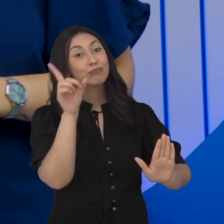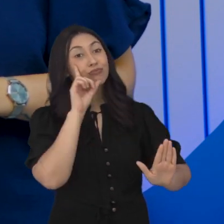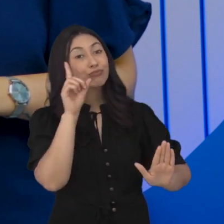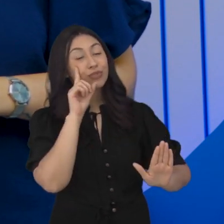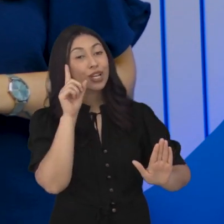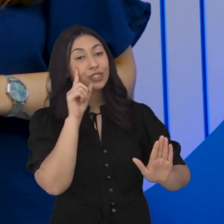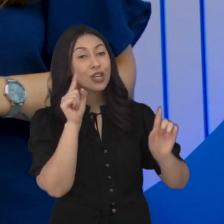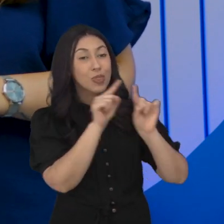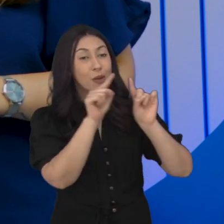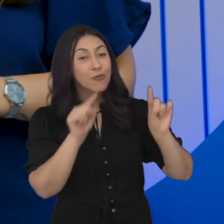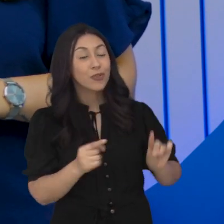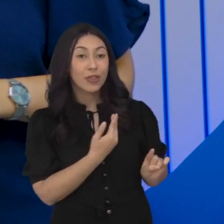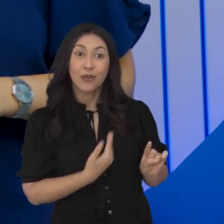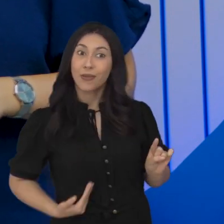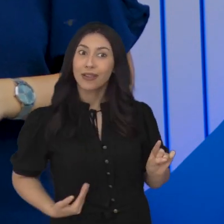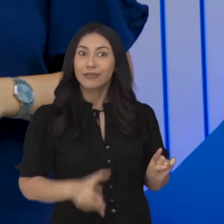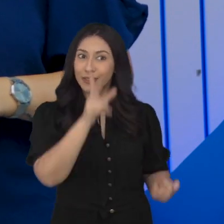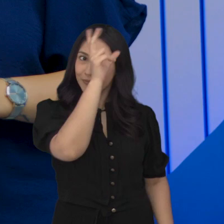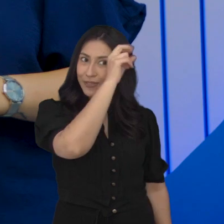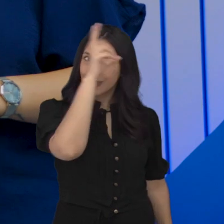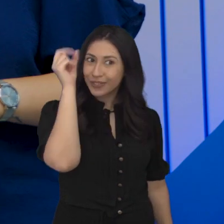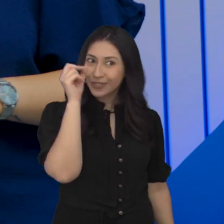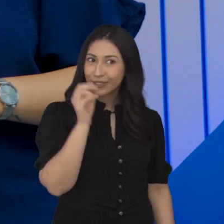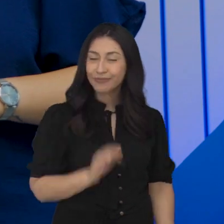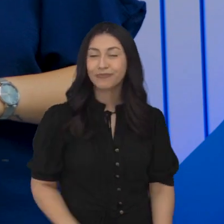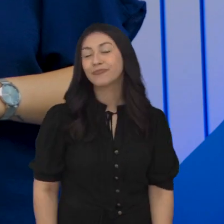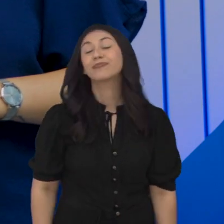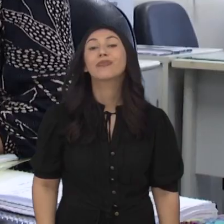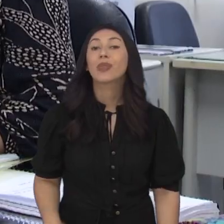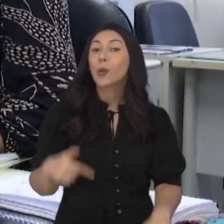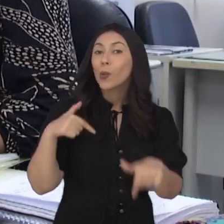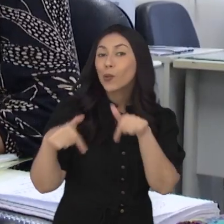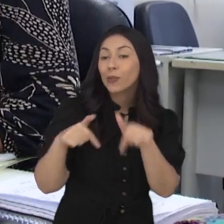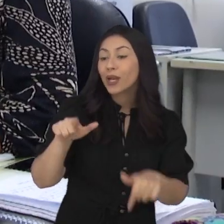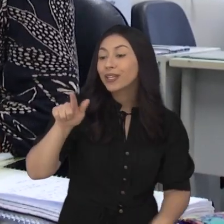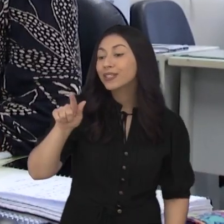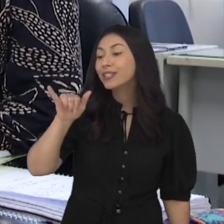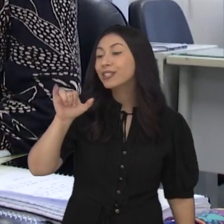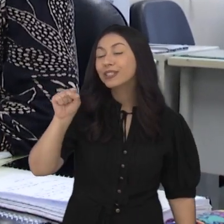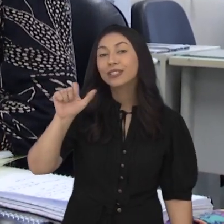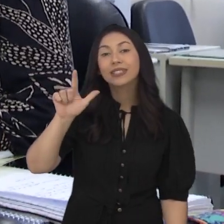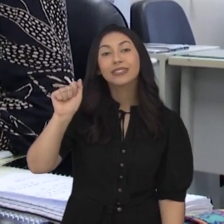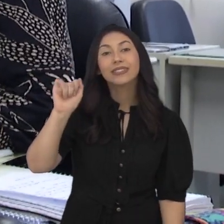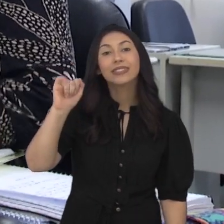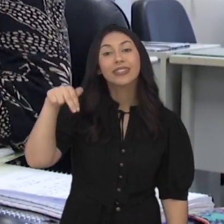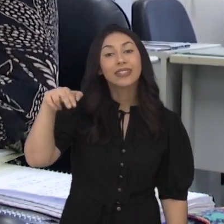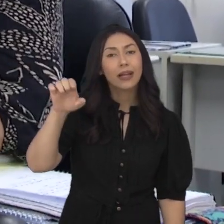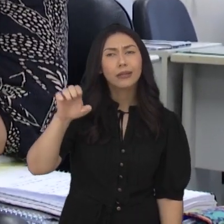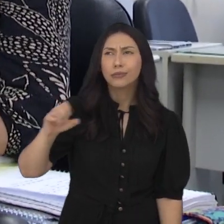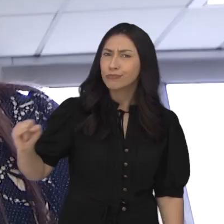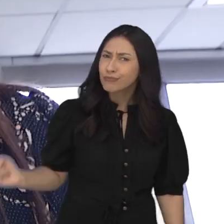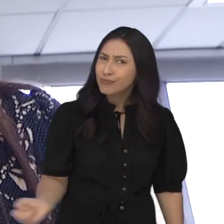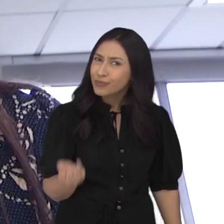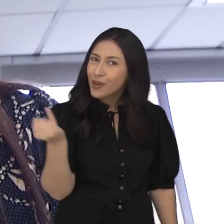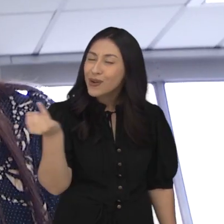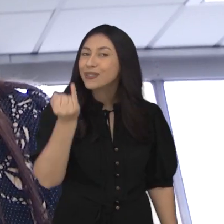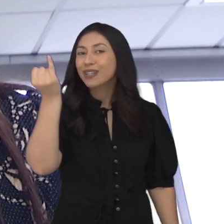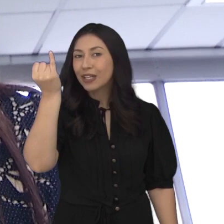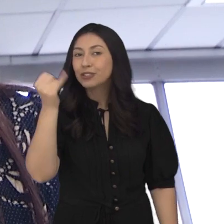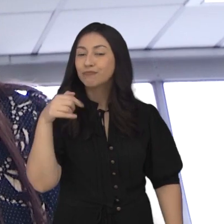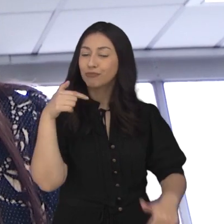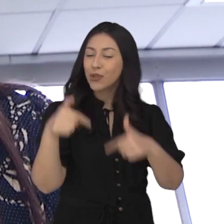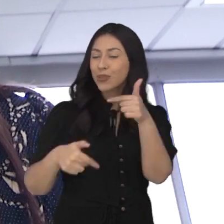pouco do dia a dia de um funcionário público da Prefeitura. Confira. O trabalho da Gislaine é fundamental para o